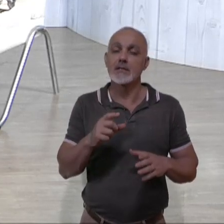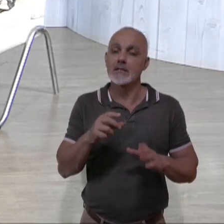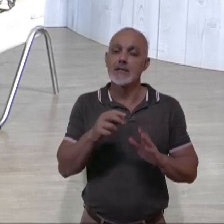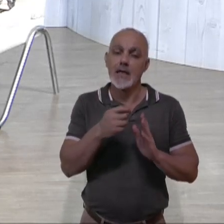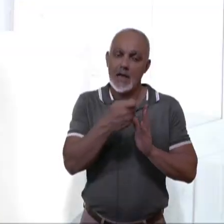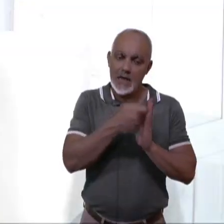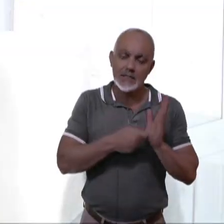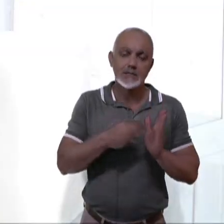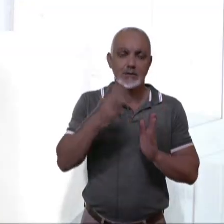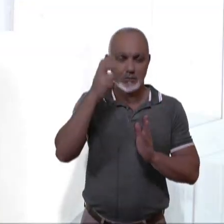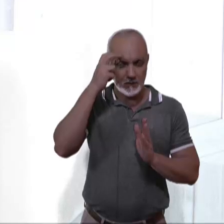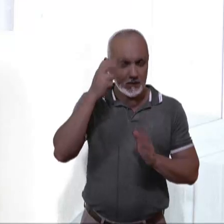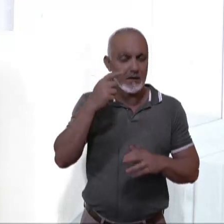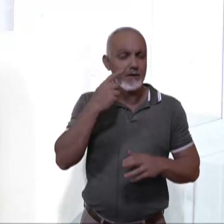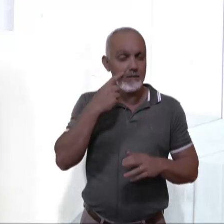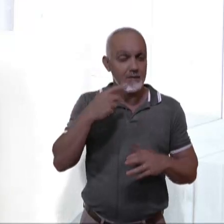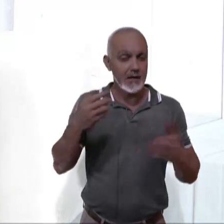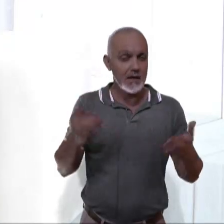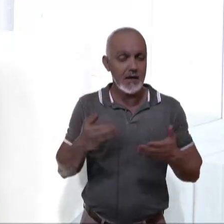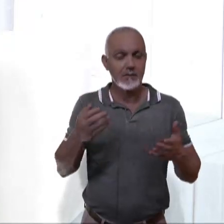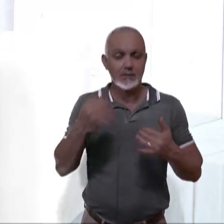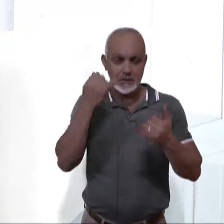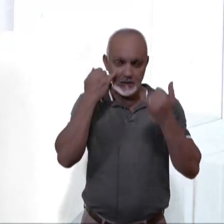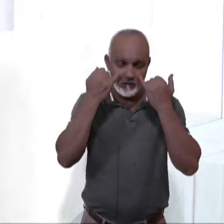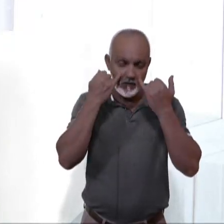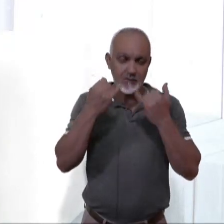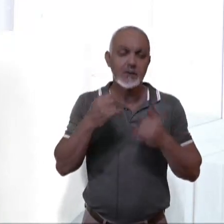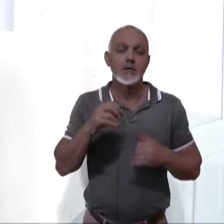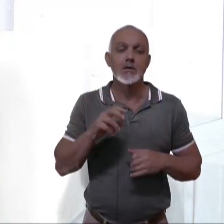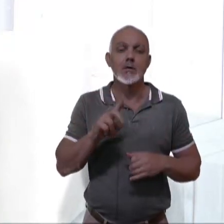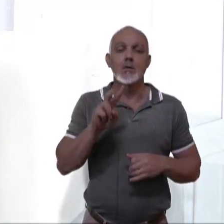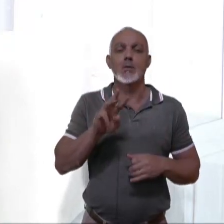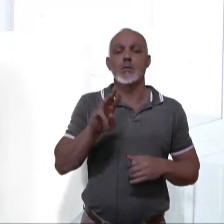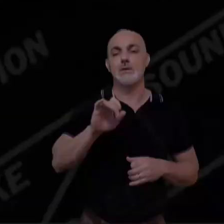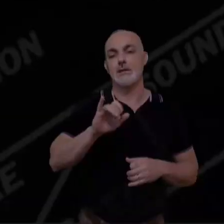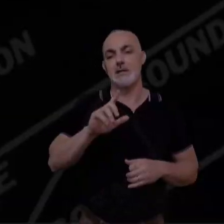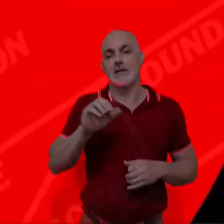Agenda Cultural, que a gente vai conferir agora com as informações da Willa Mourinho.